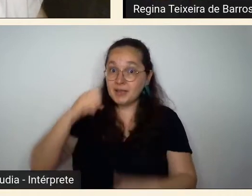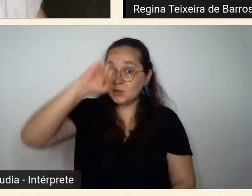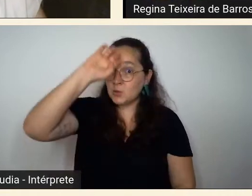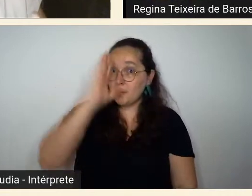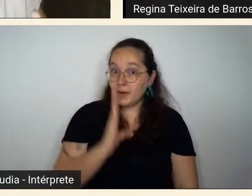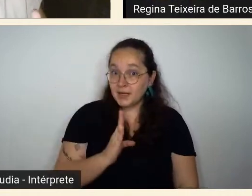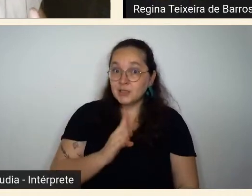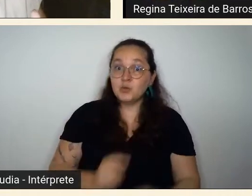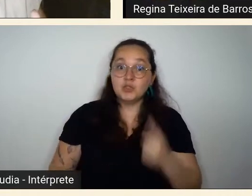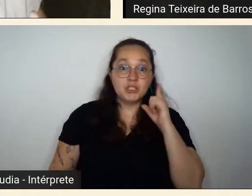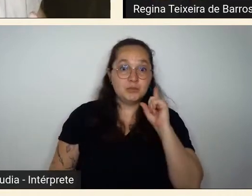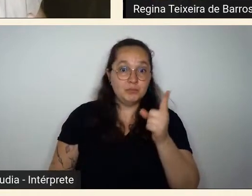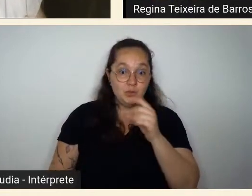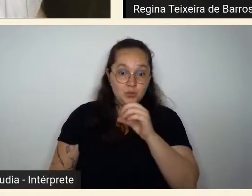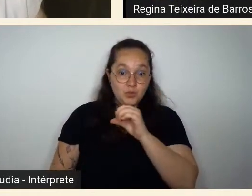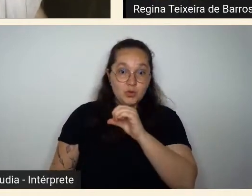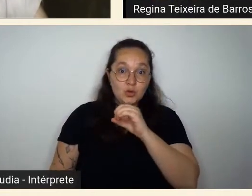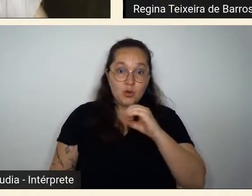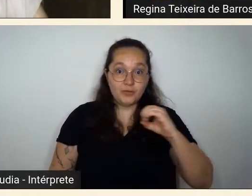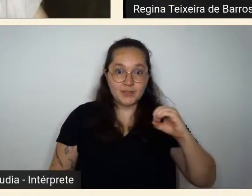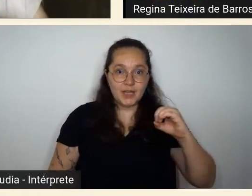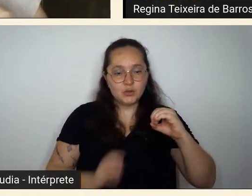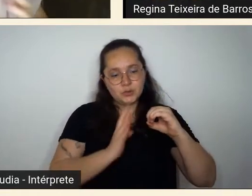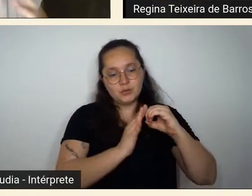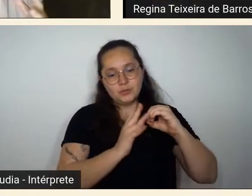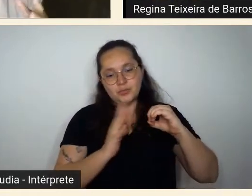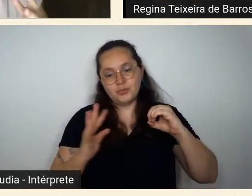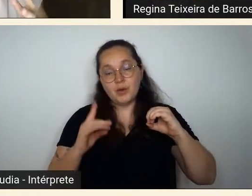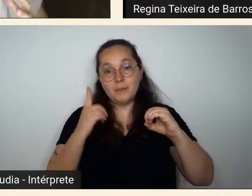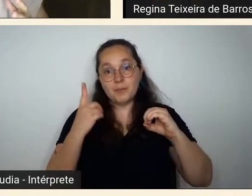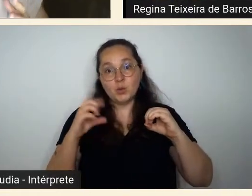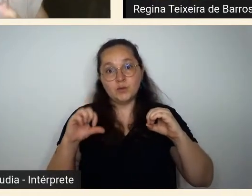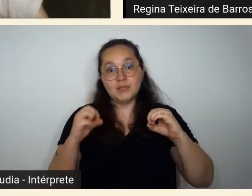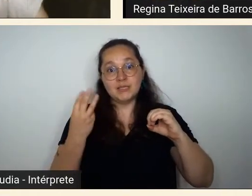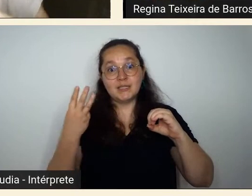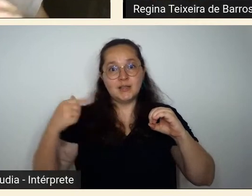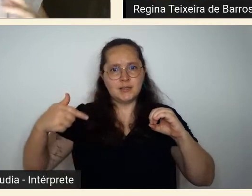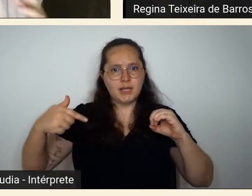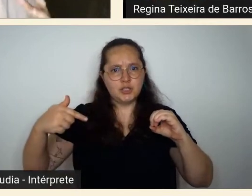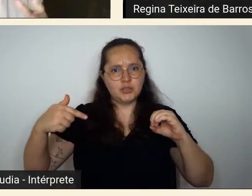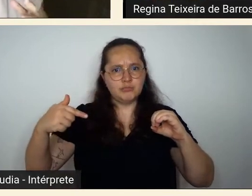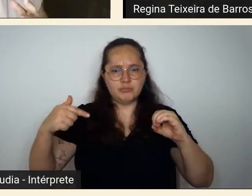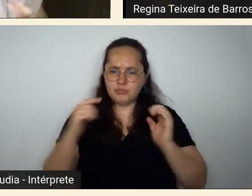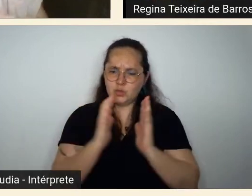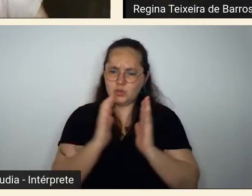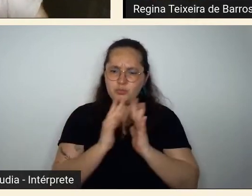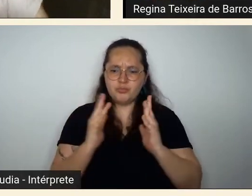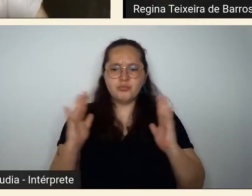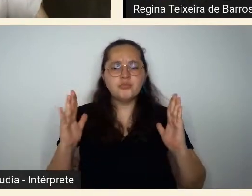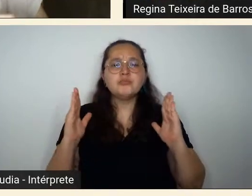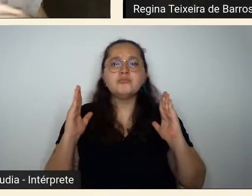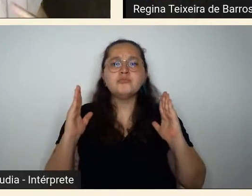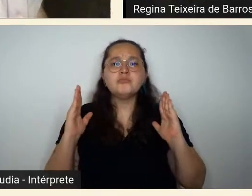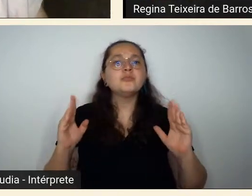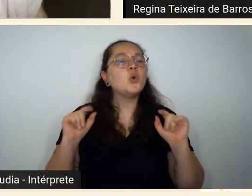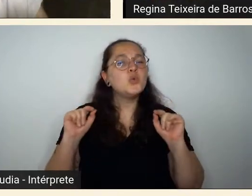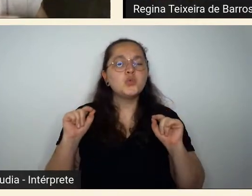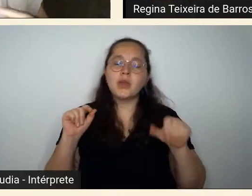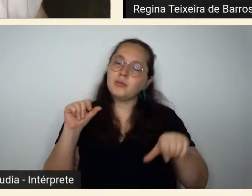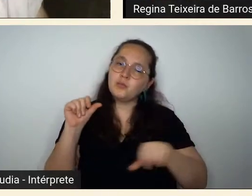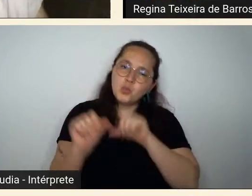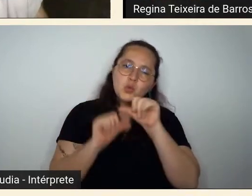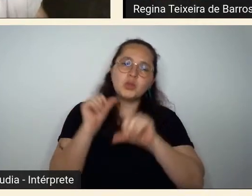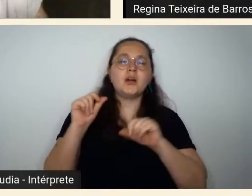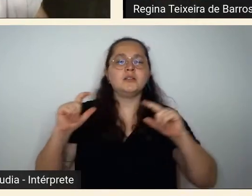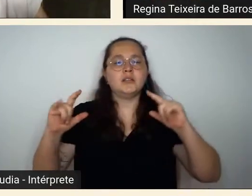a 1937 ou seja do início dessas transformações urbanas que eu mencionei urbanísticas